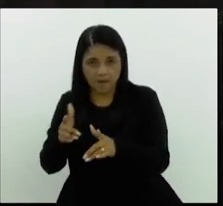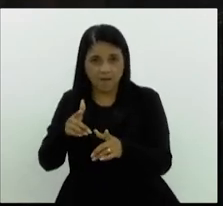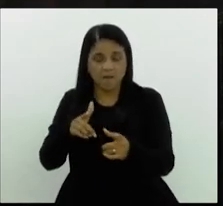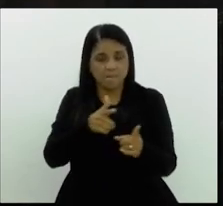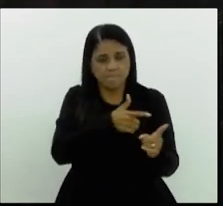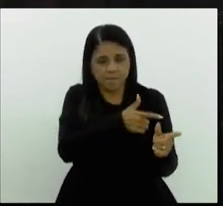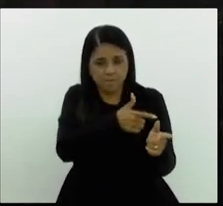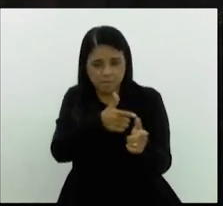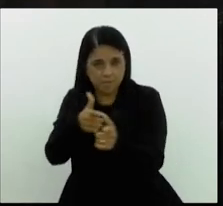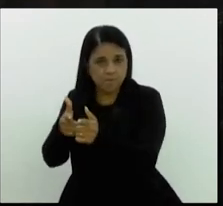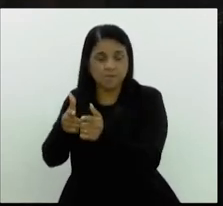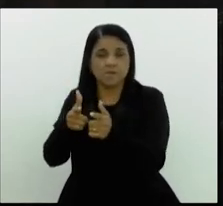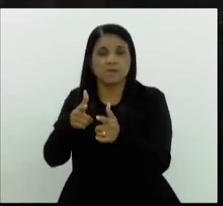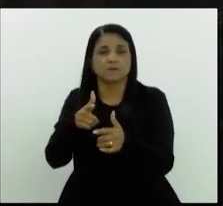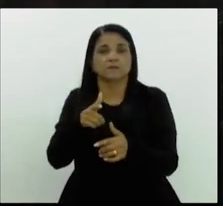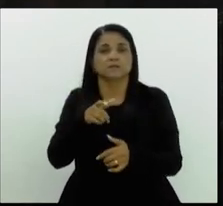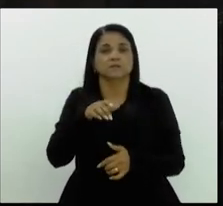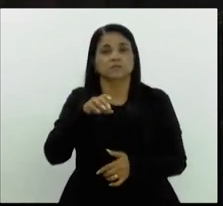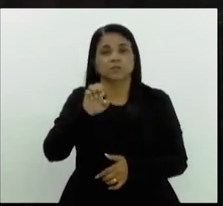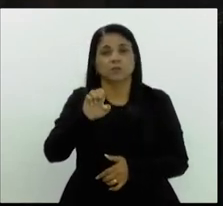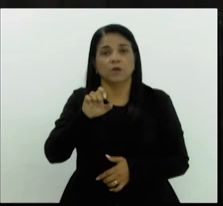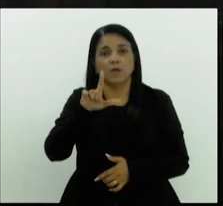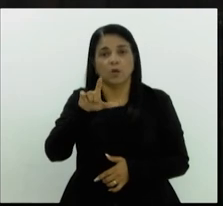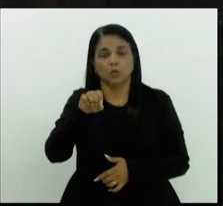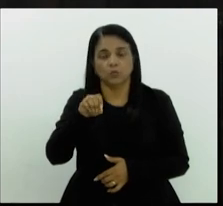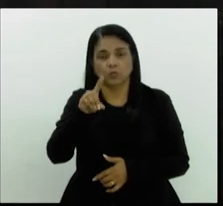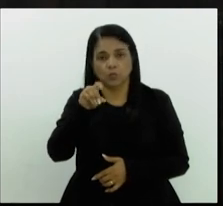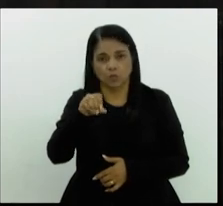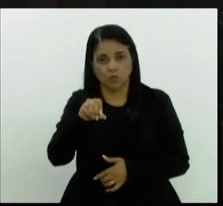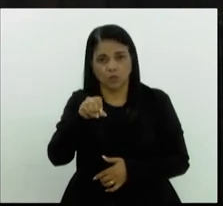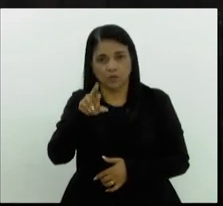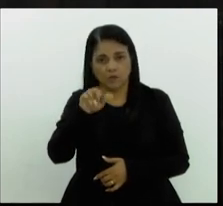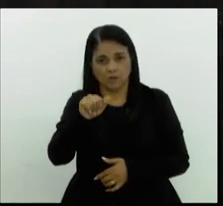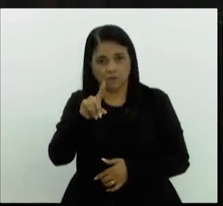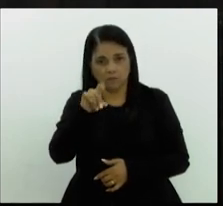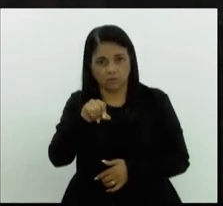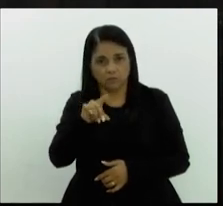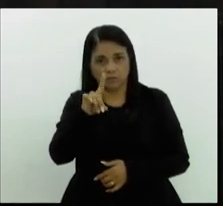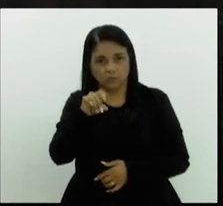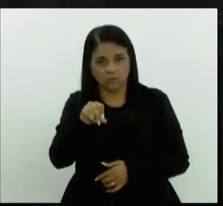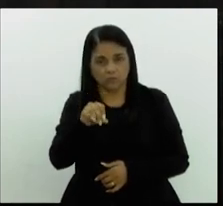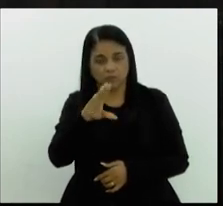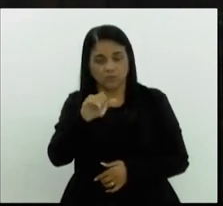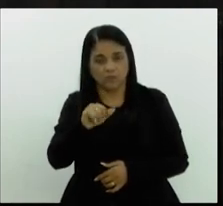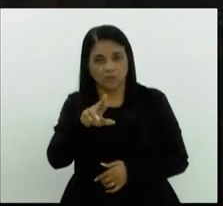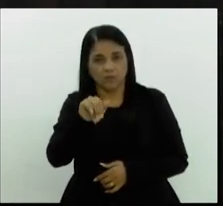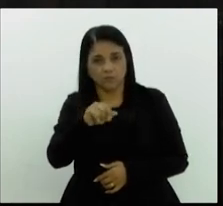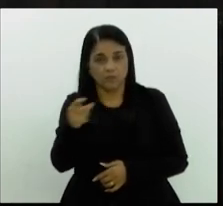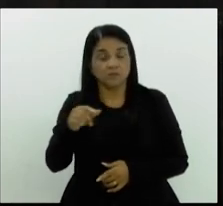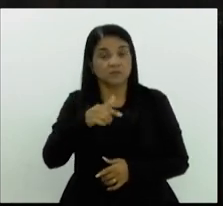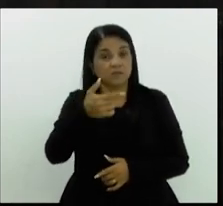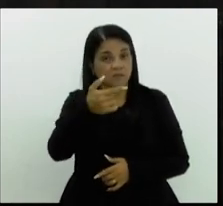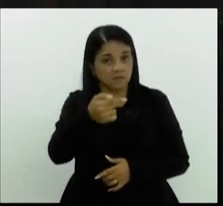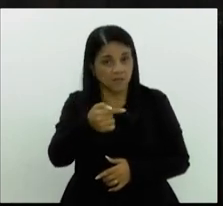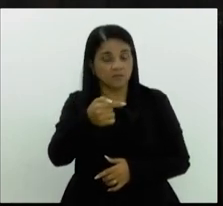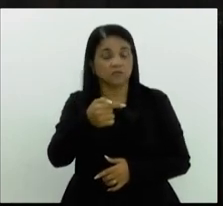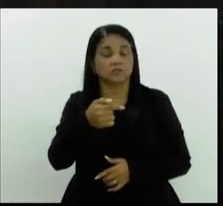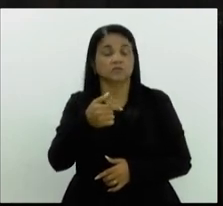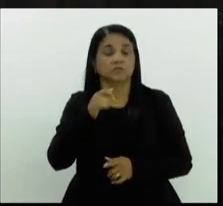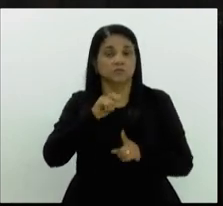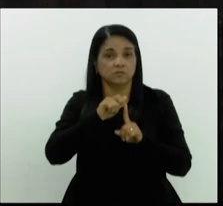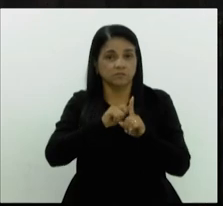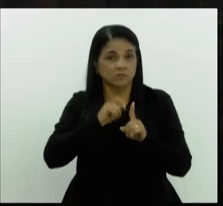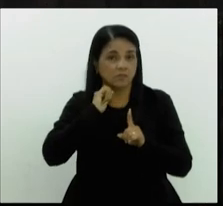Presidente, e no dia 17 de abril de 1996, há 28